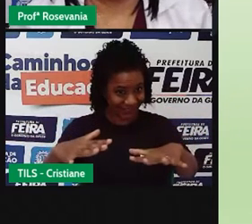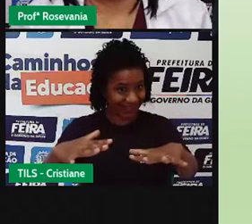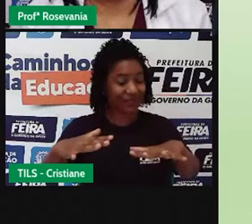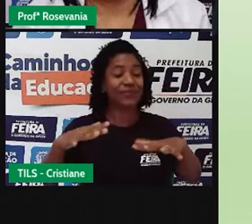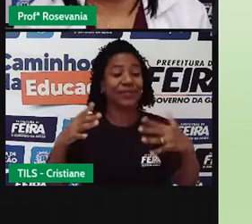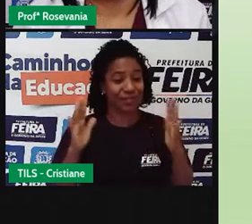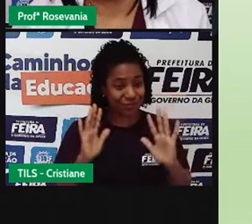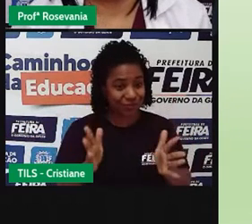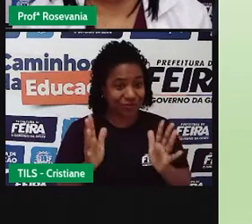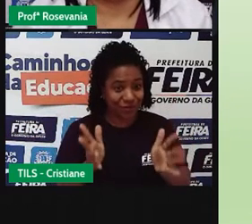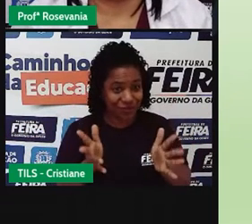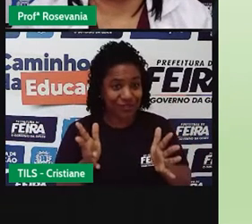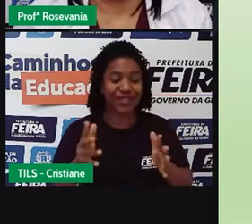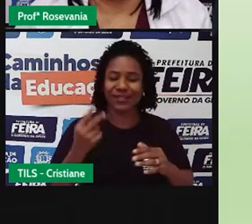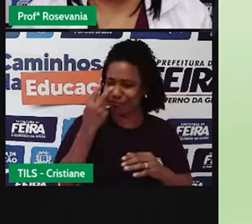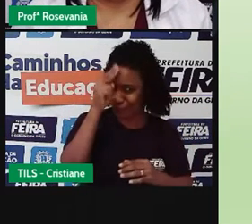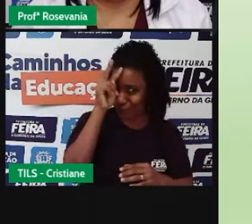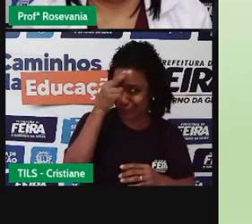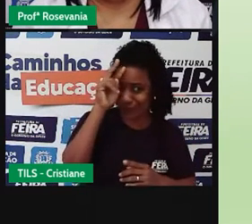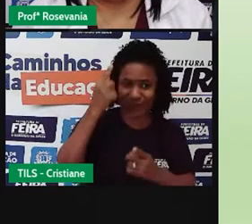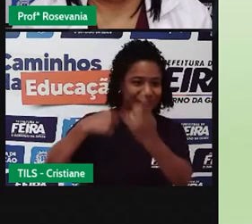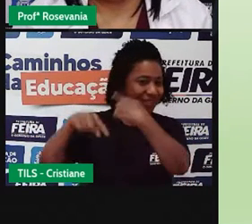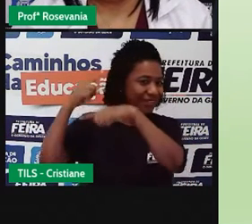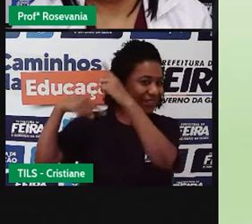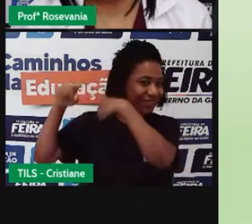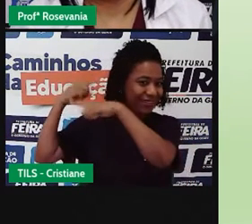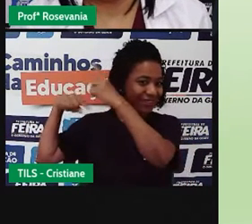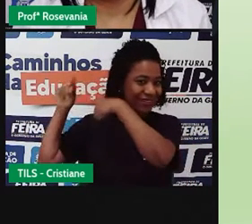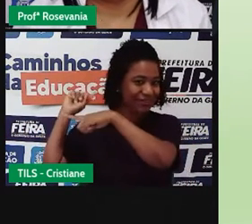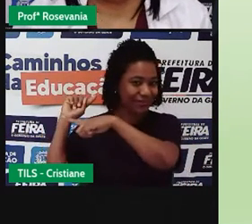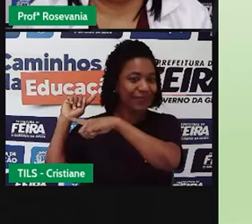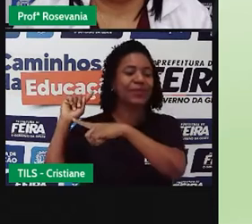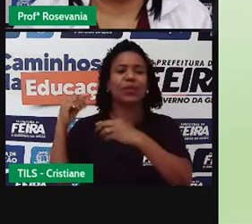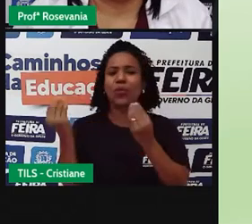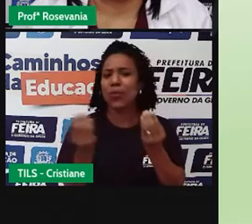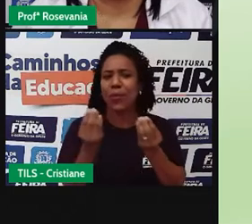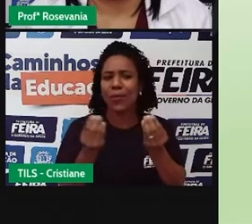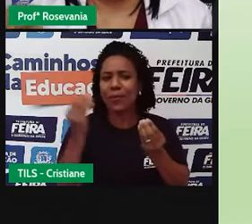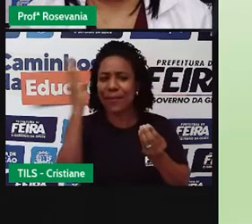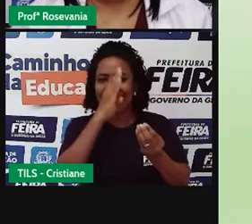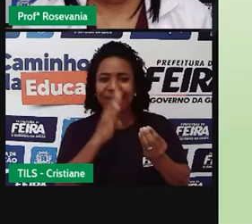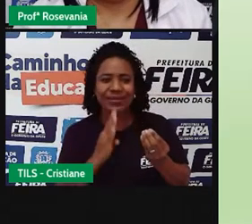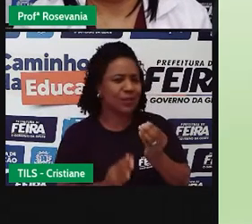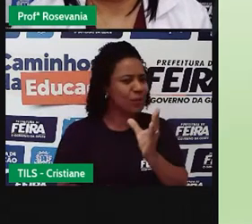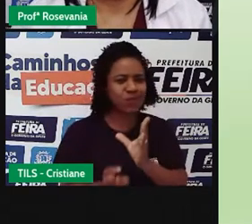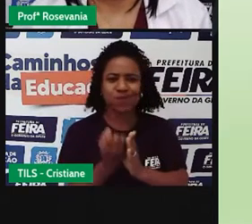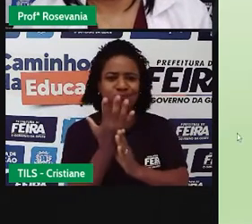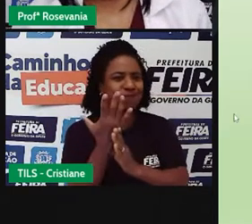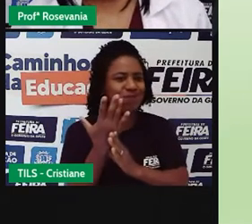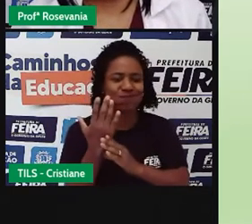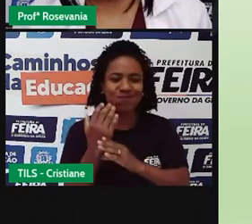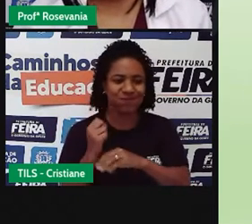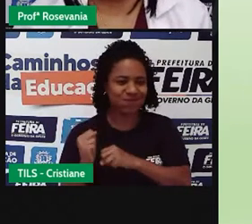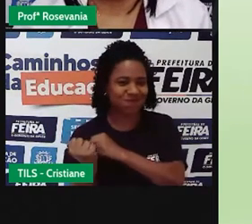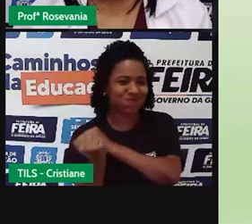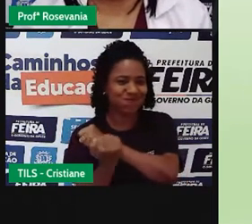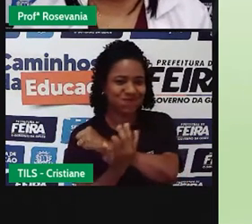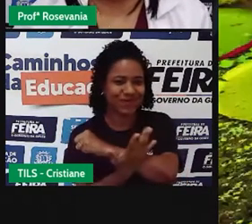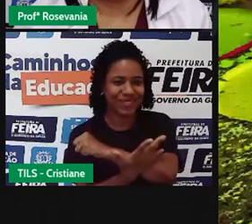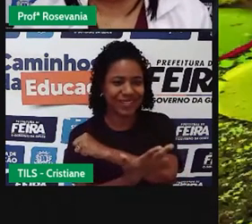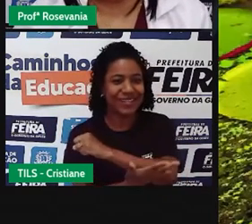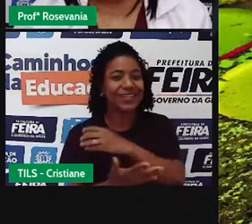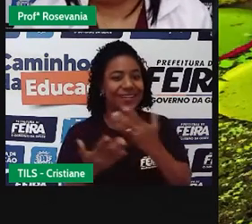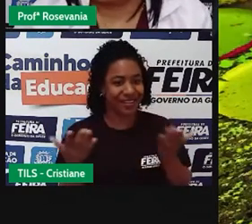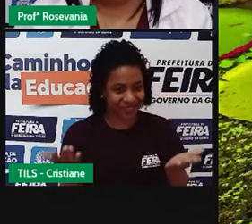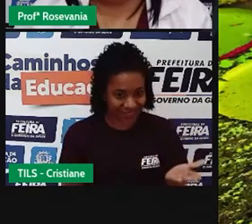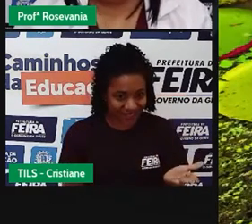um passeio até pela história, né, da própria formação das paisagens brasileiras. E hoje, né, na aula 16, o que